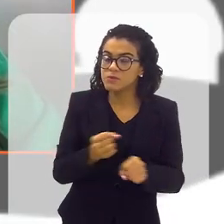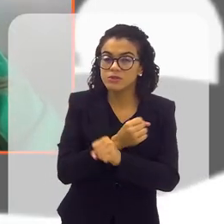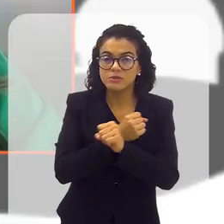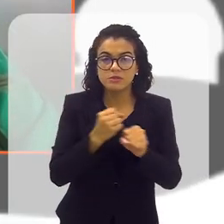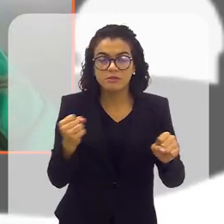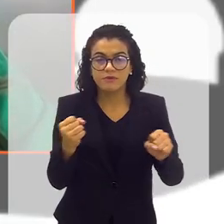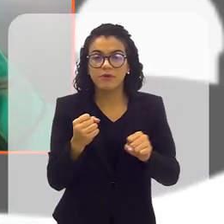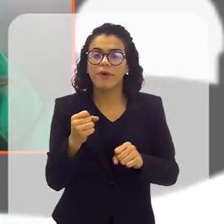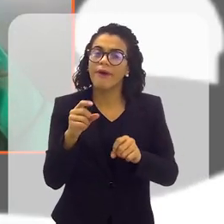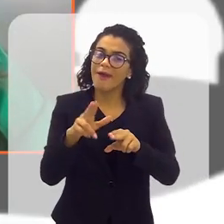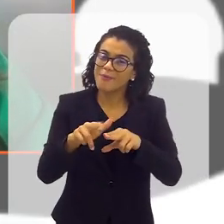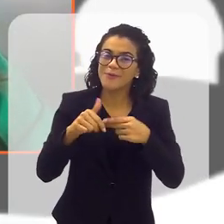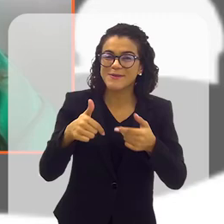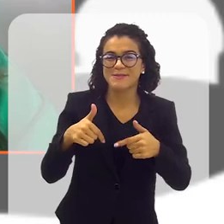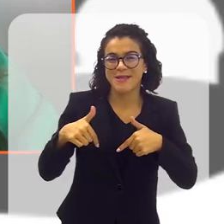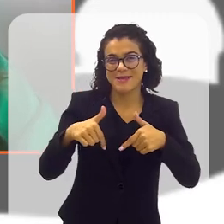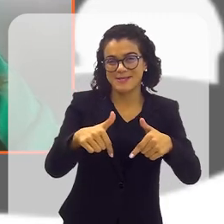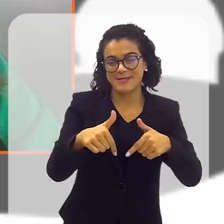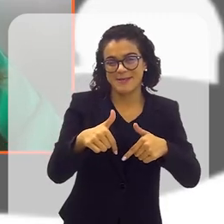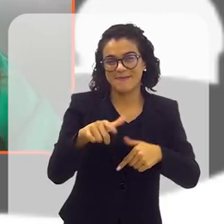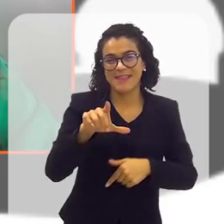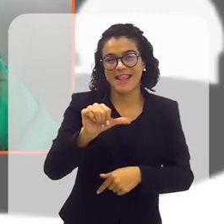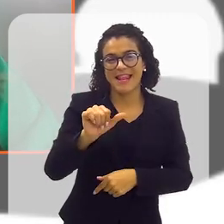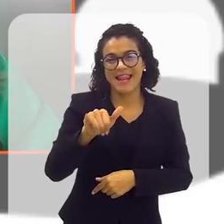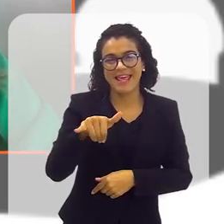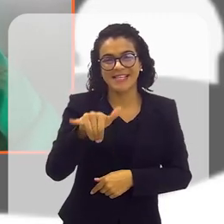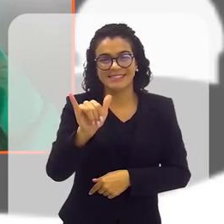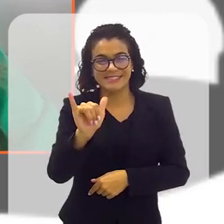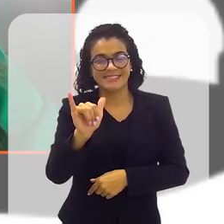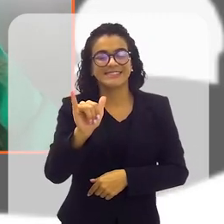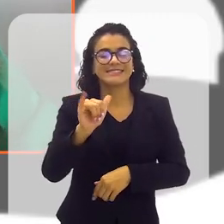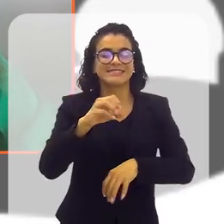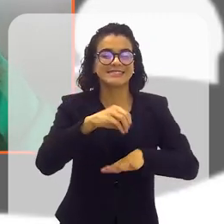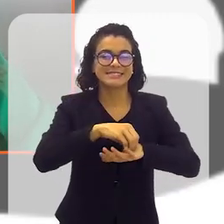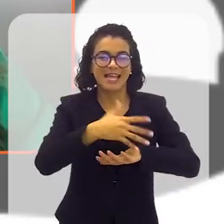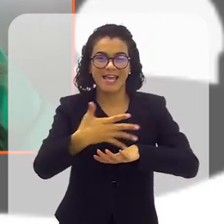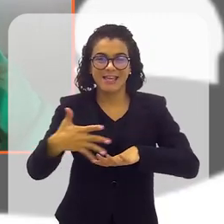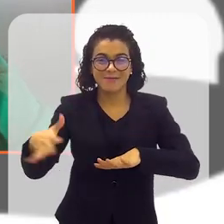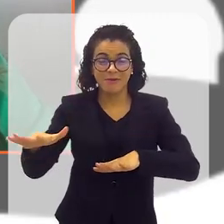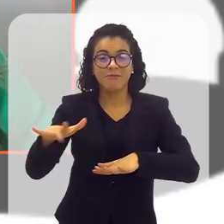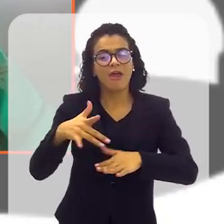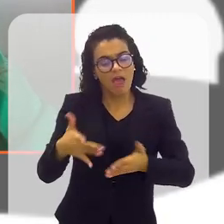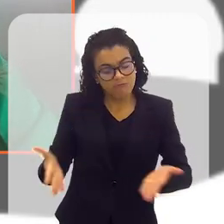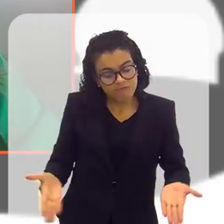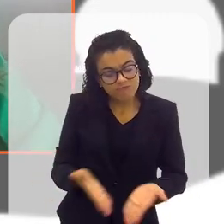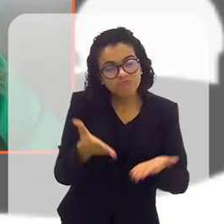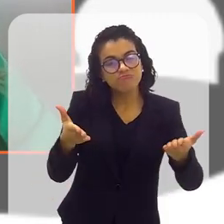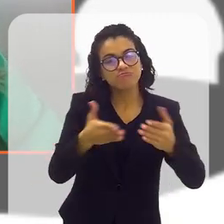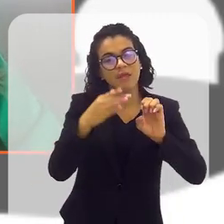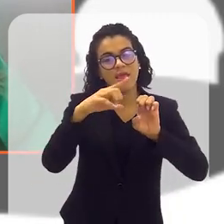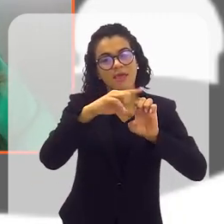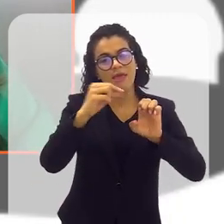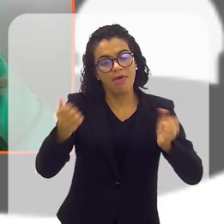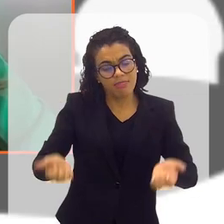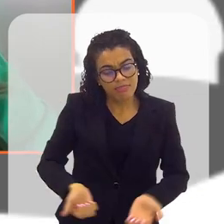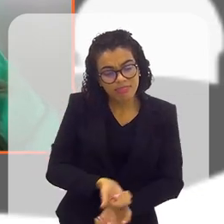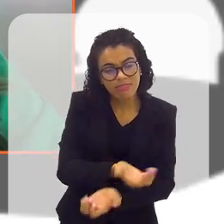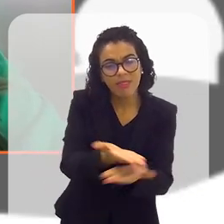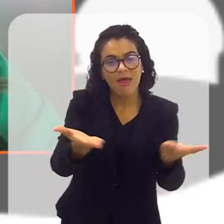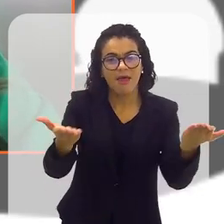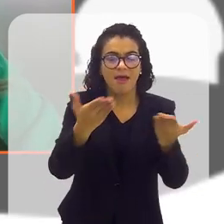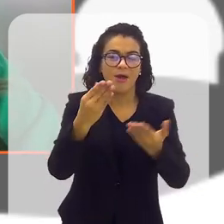E, assim, é isso que a gente faz com o Lei de Diamond, que é fomentar cada vez mais o empreendedorismo, dar